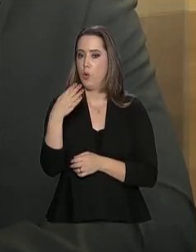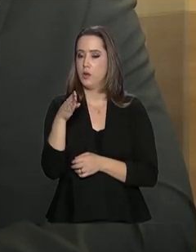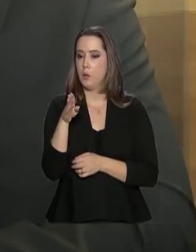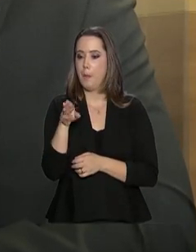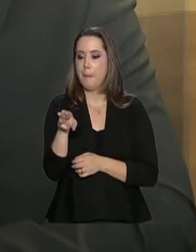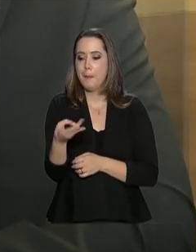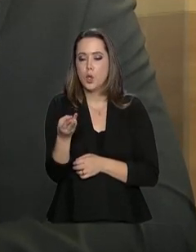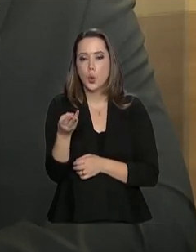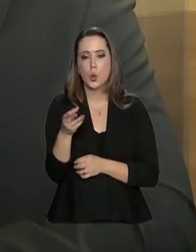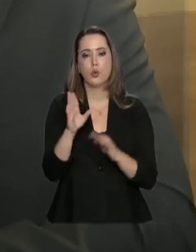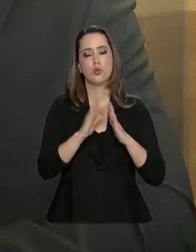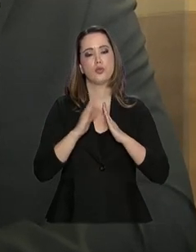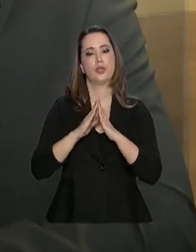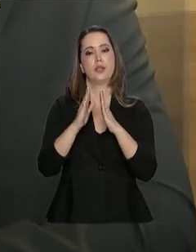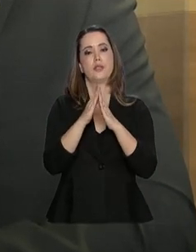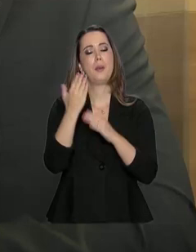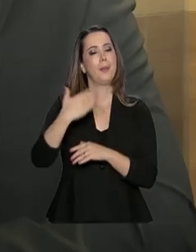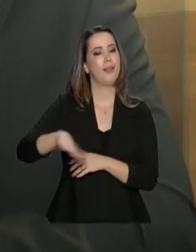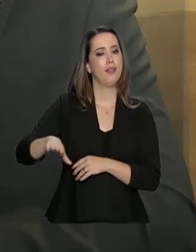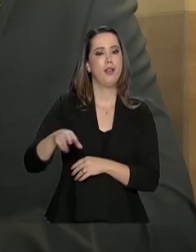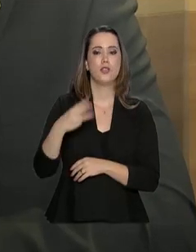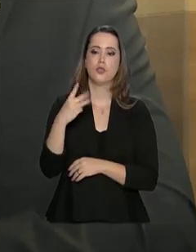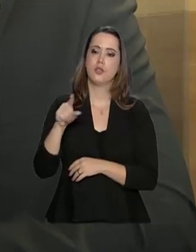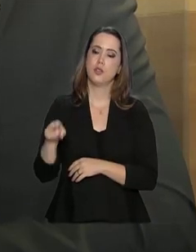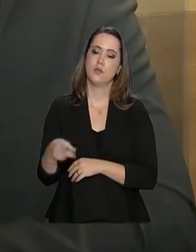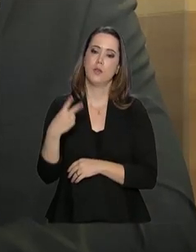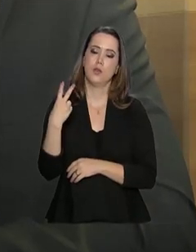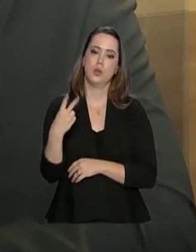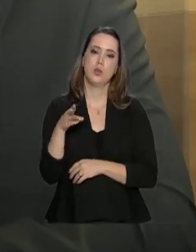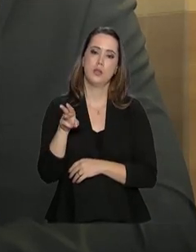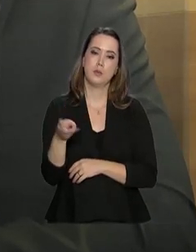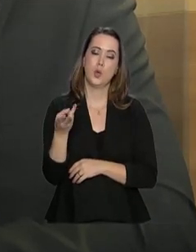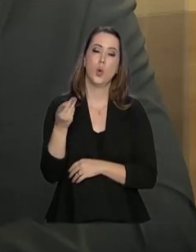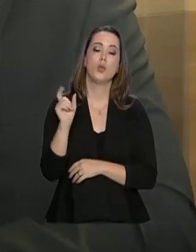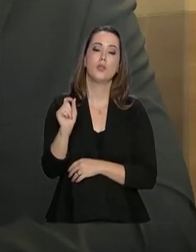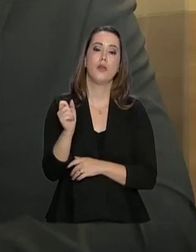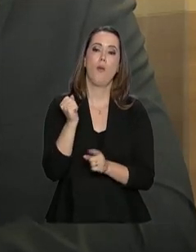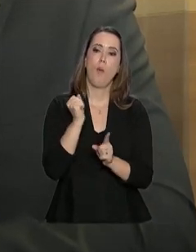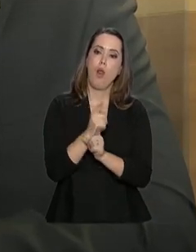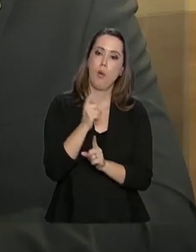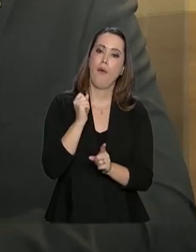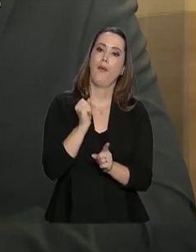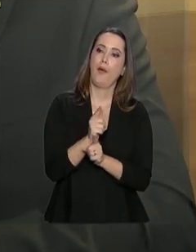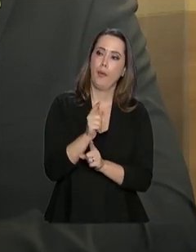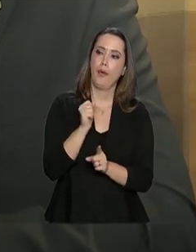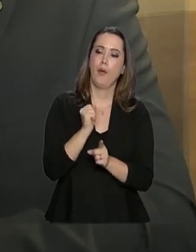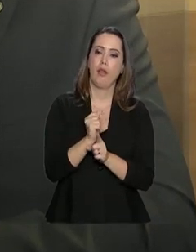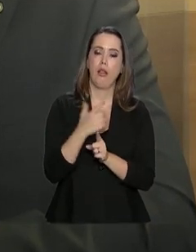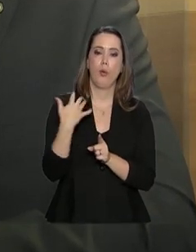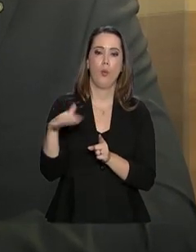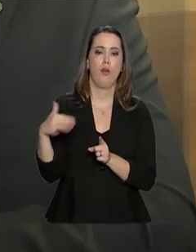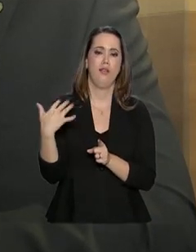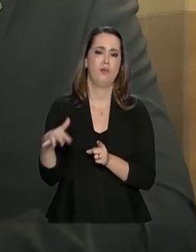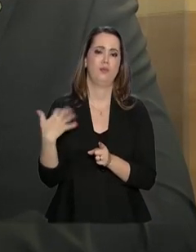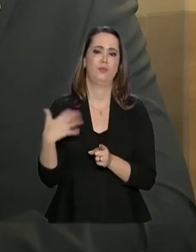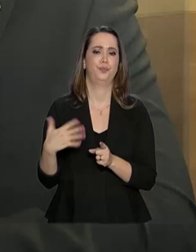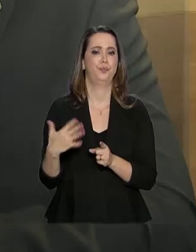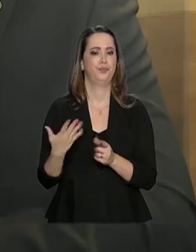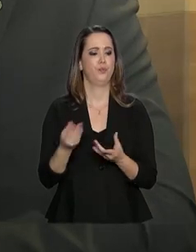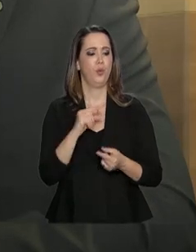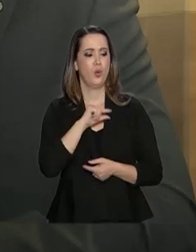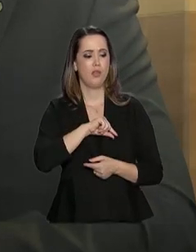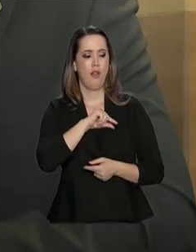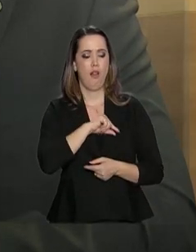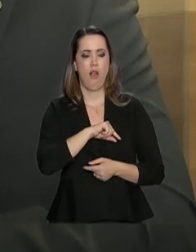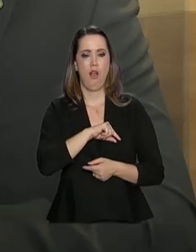Metade desse déficit, 3,2 milhões, é do ônus excessivo do aluguel. Ou seja, a proporção da renda e do aluguel